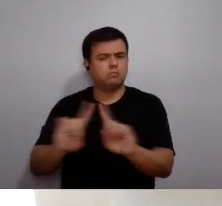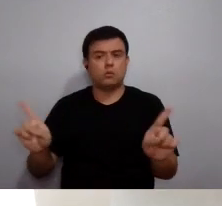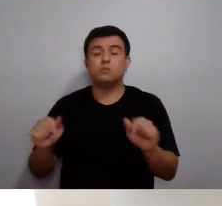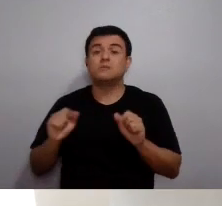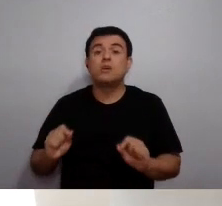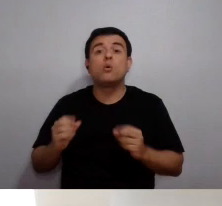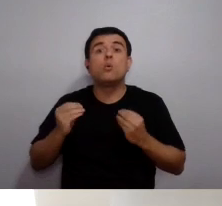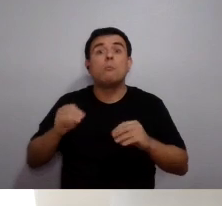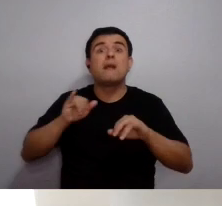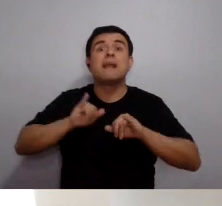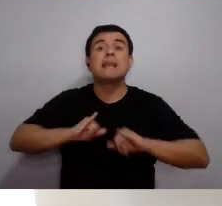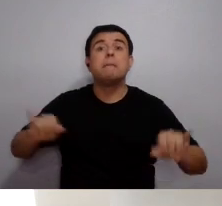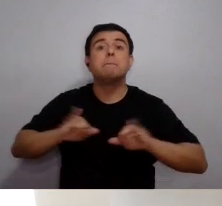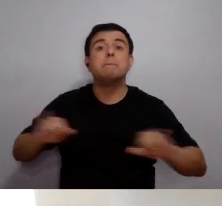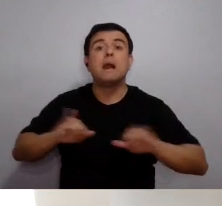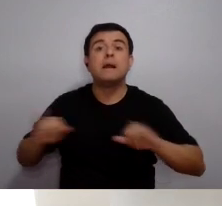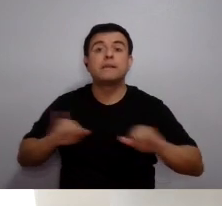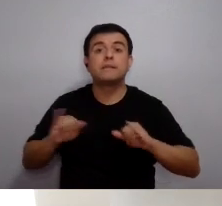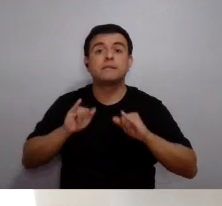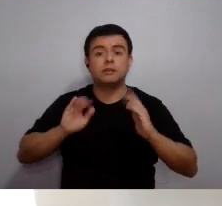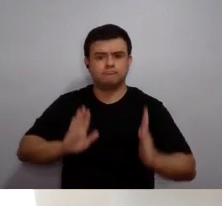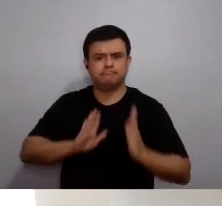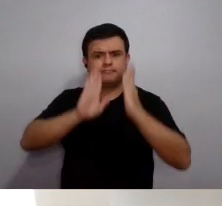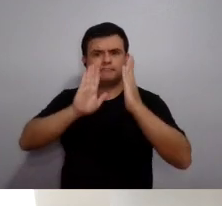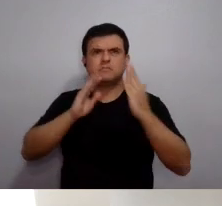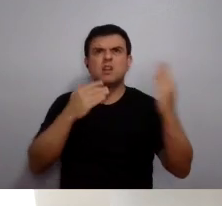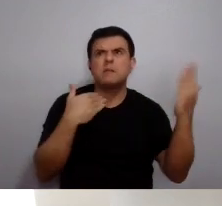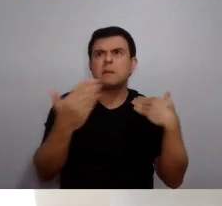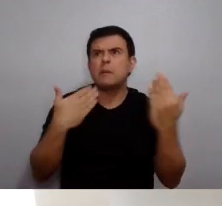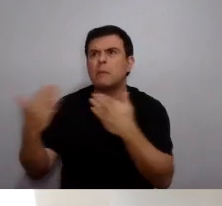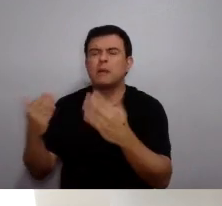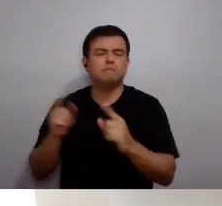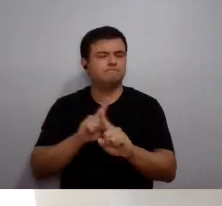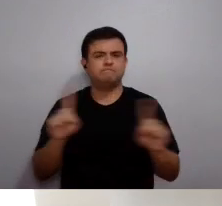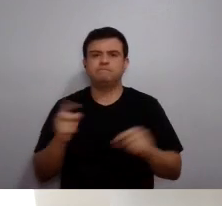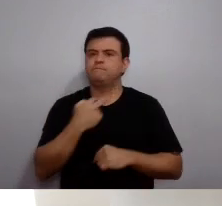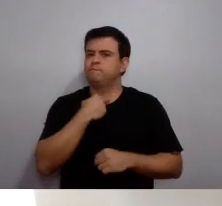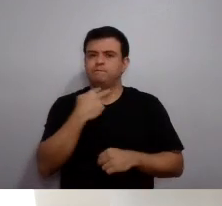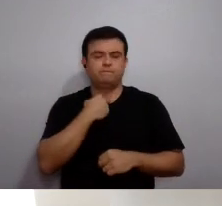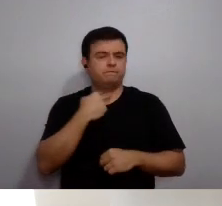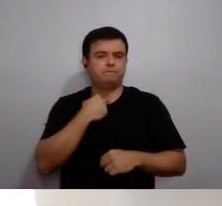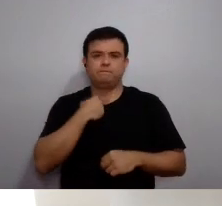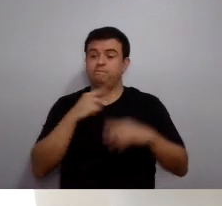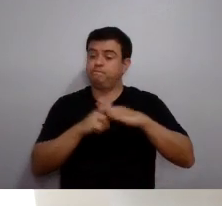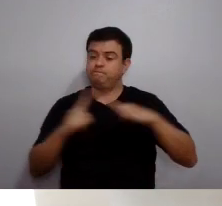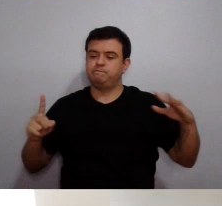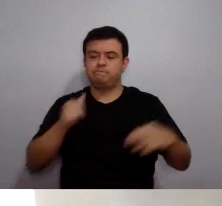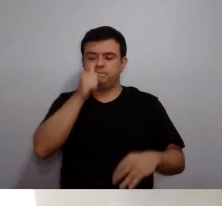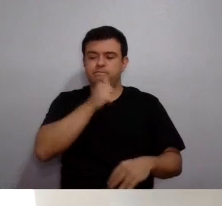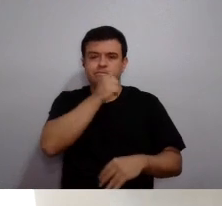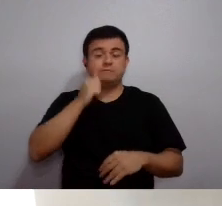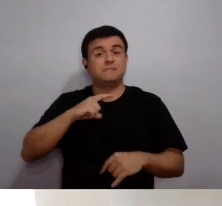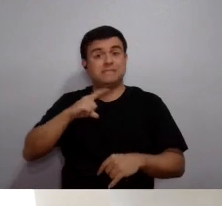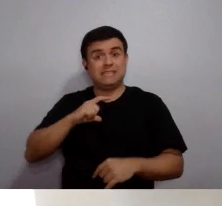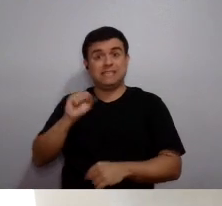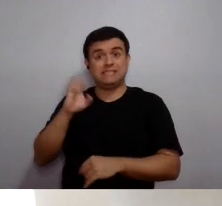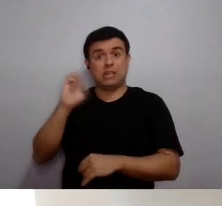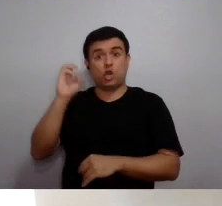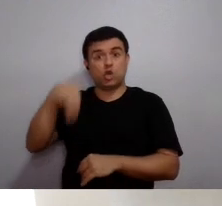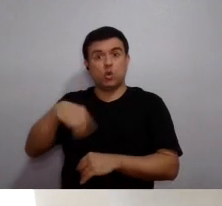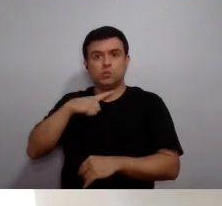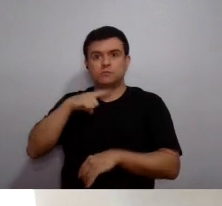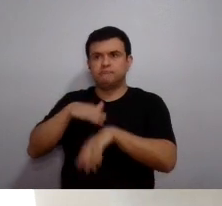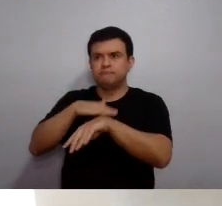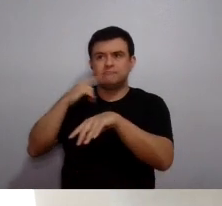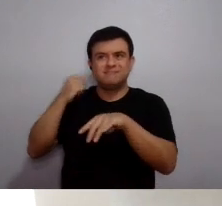Como é que fica a campanha corpo a corpo? Ela não fica, não tem como ela ser realizada. Por outro lado, gente está, junto com a